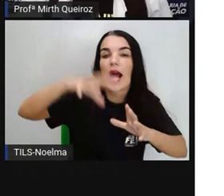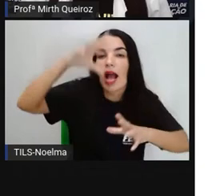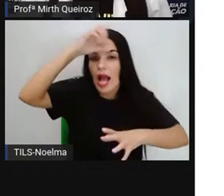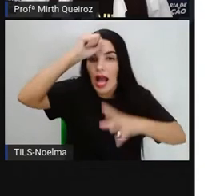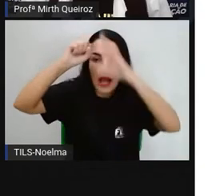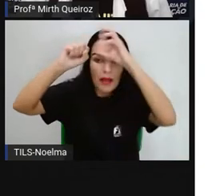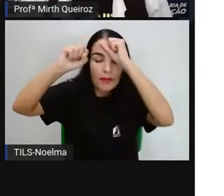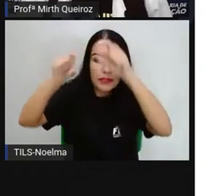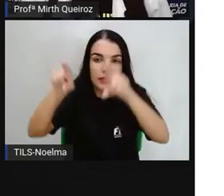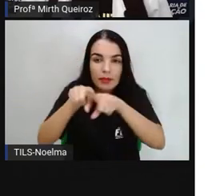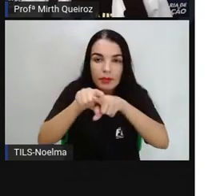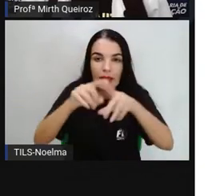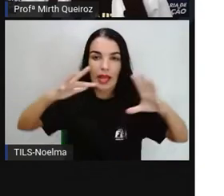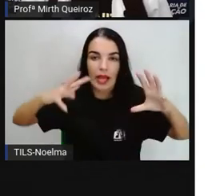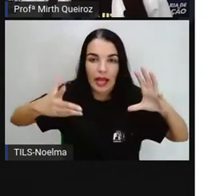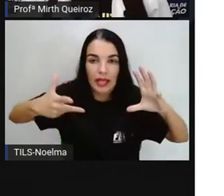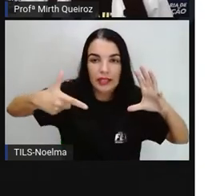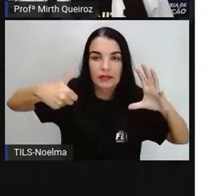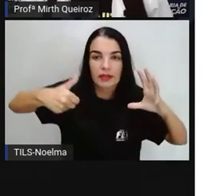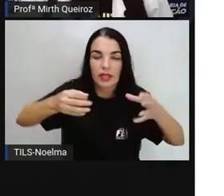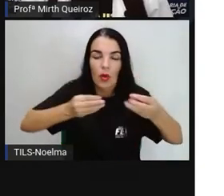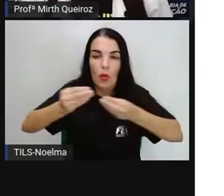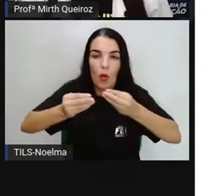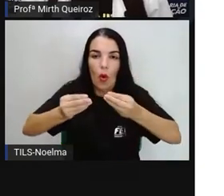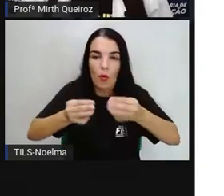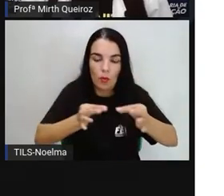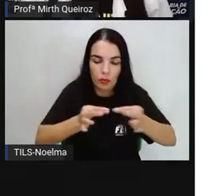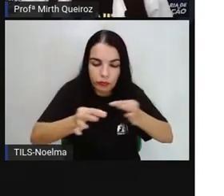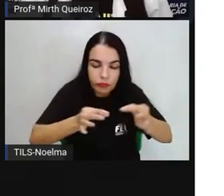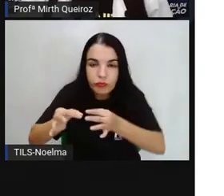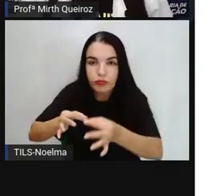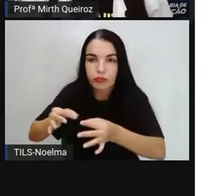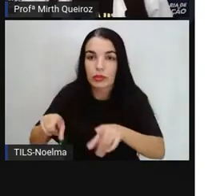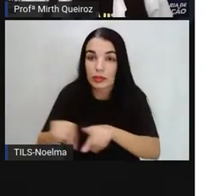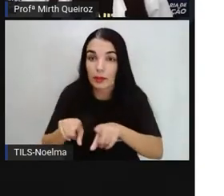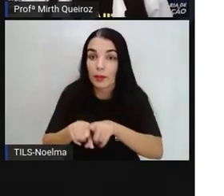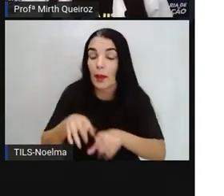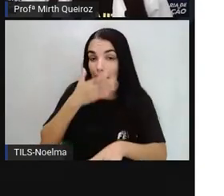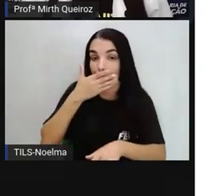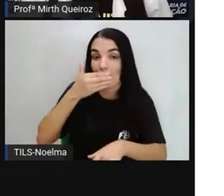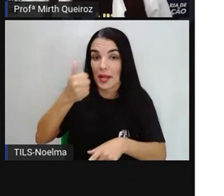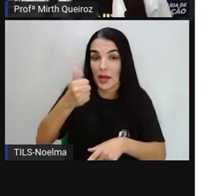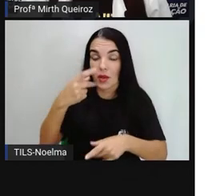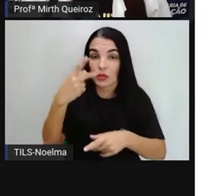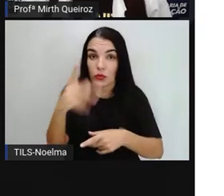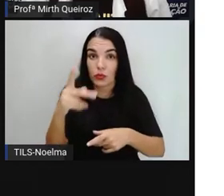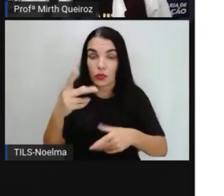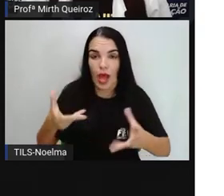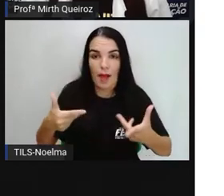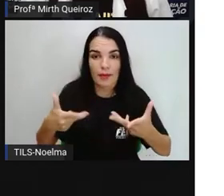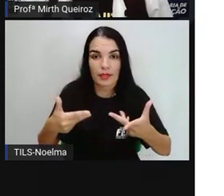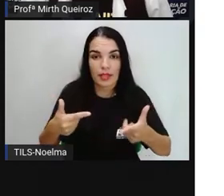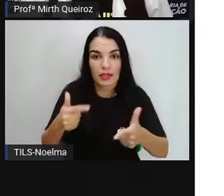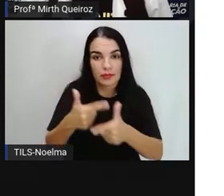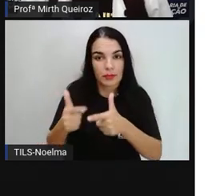classificação de formas geométricas e aprimoram aí suas habilidades em resolver problemas. Caso não